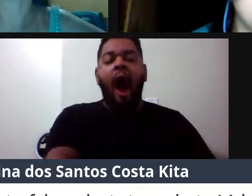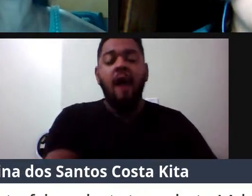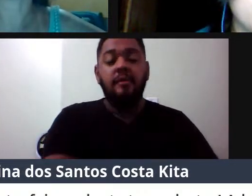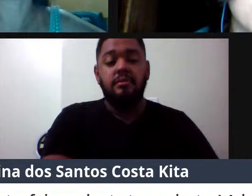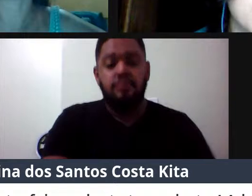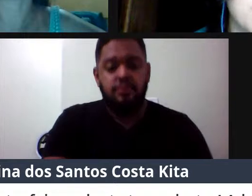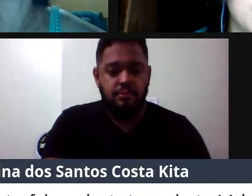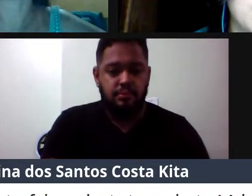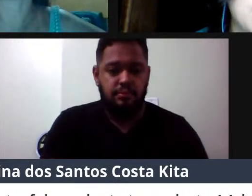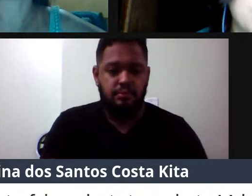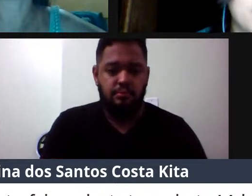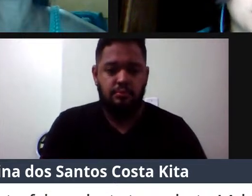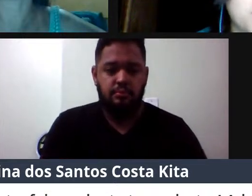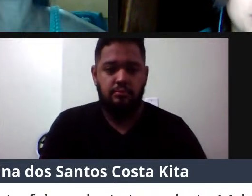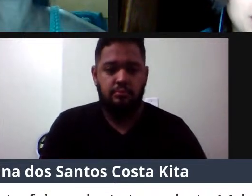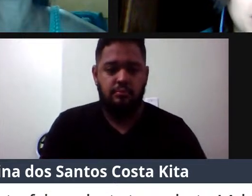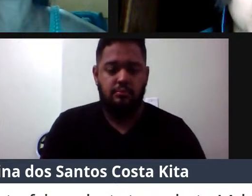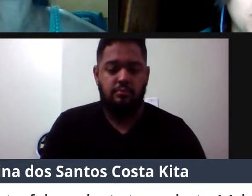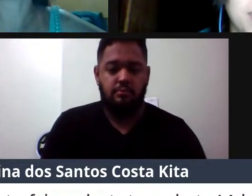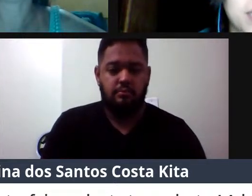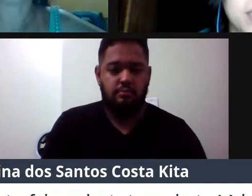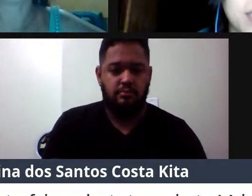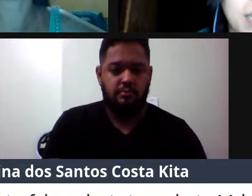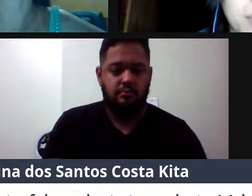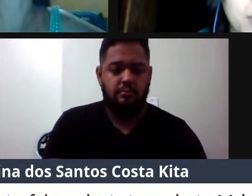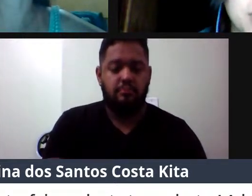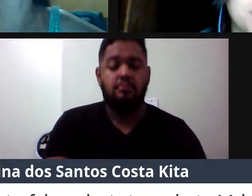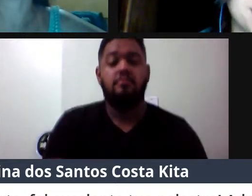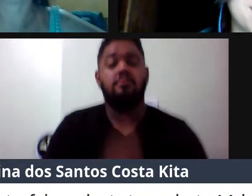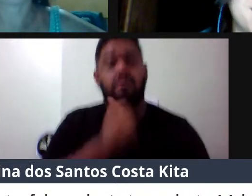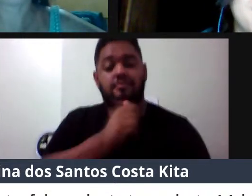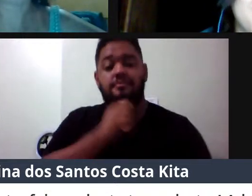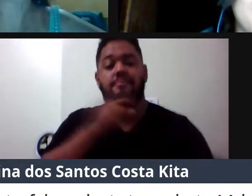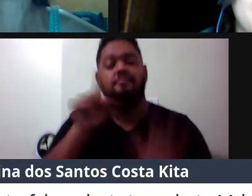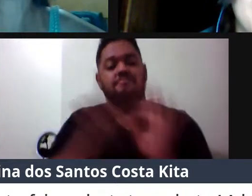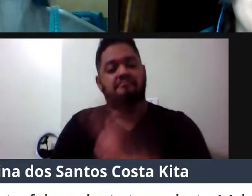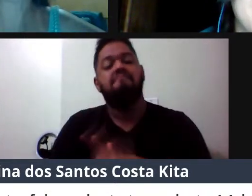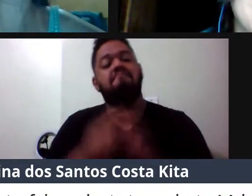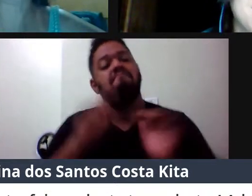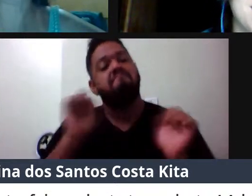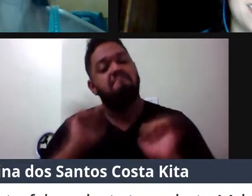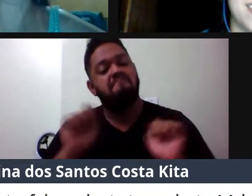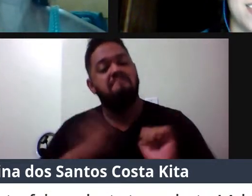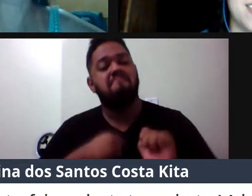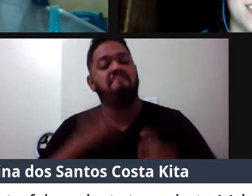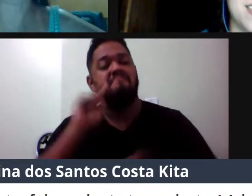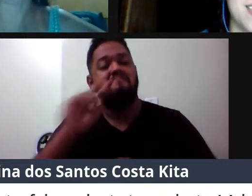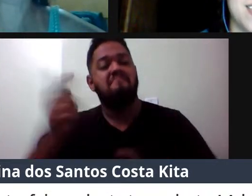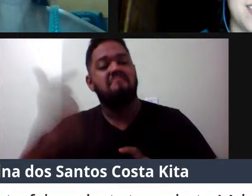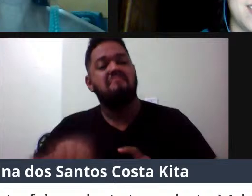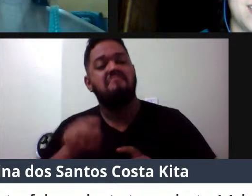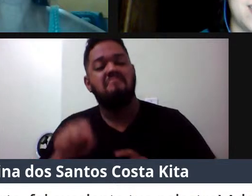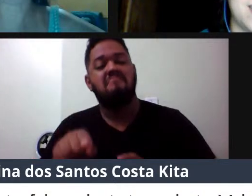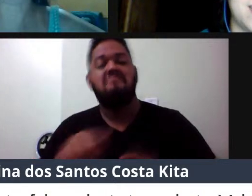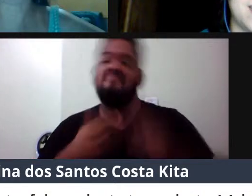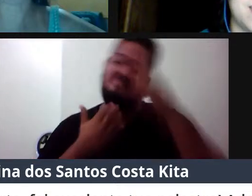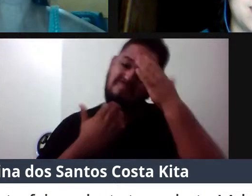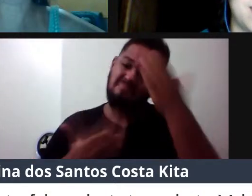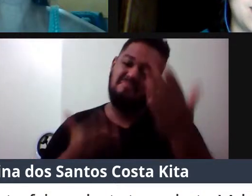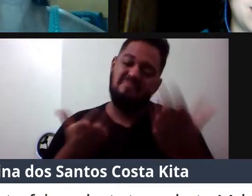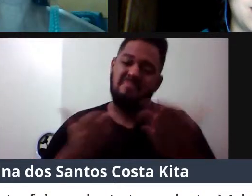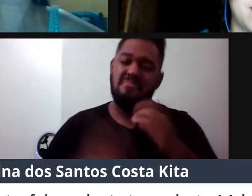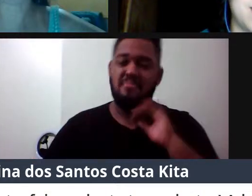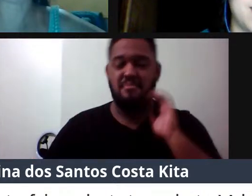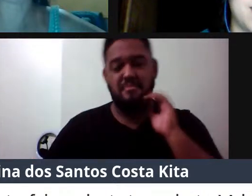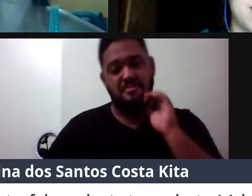Maria Cristina, querida Marta, foi excelente tua palestra, adorei te rever. Obrigada, Kitor, eu te agradeço imensamente